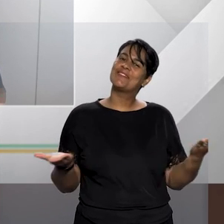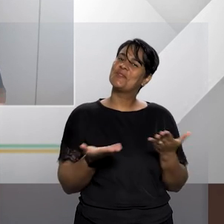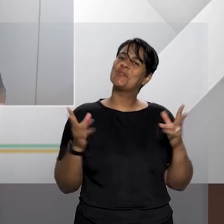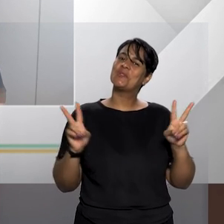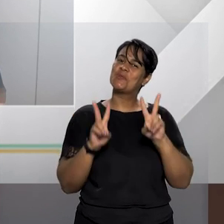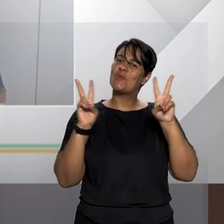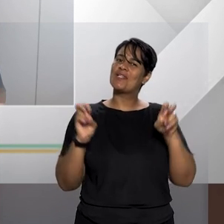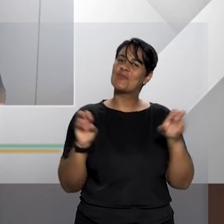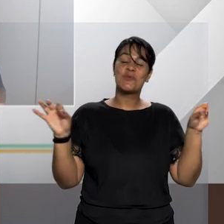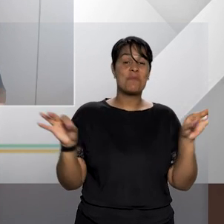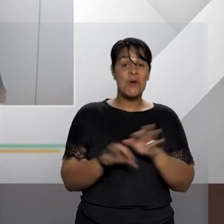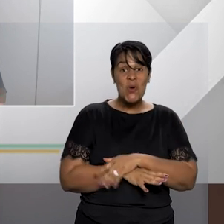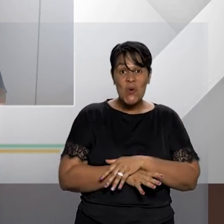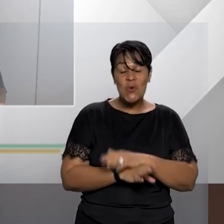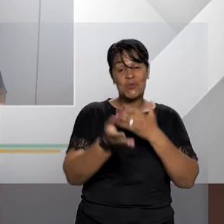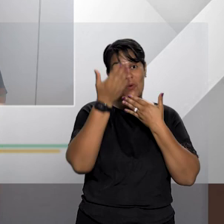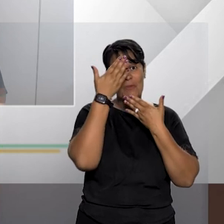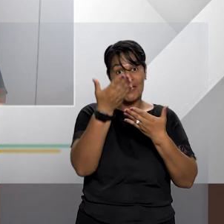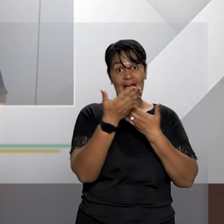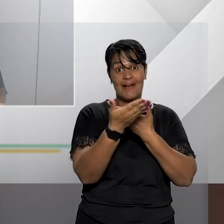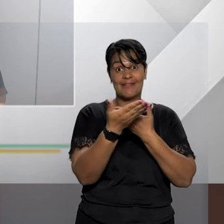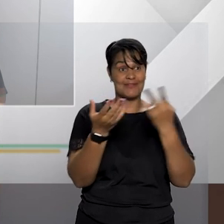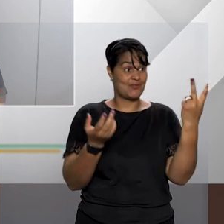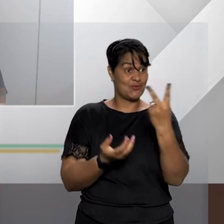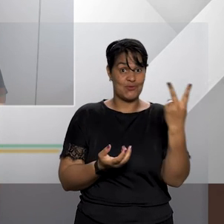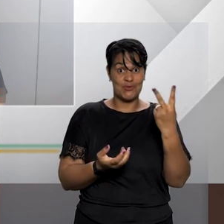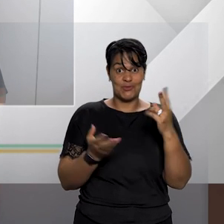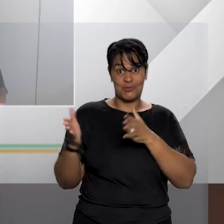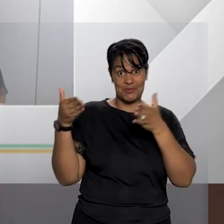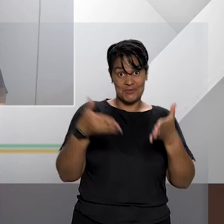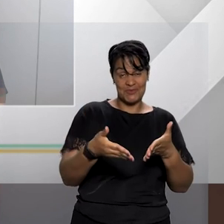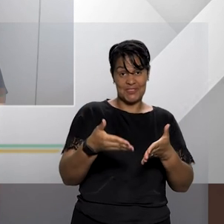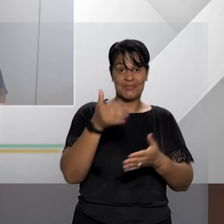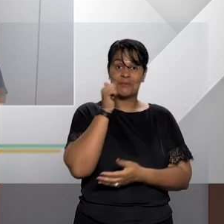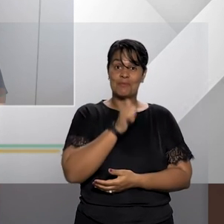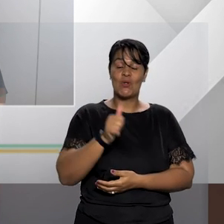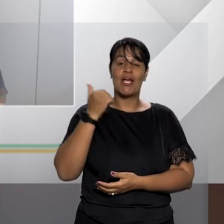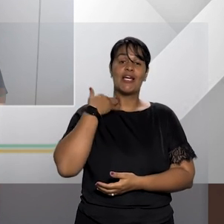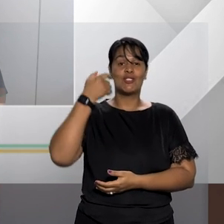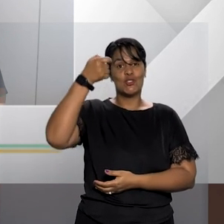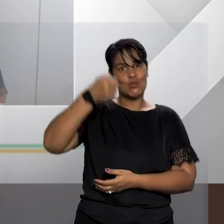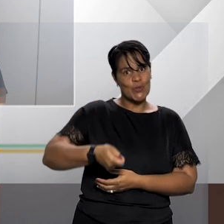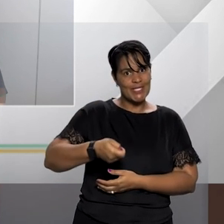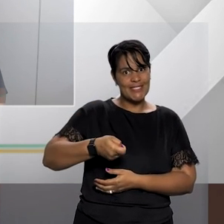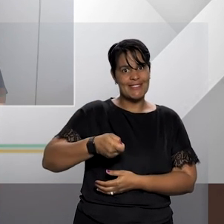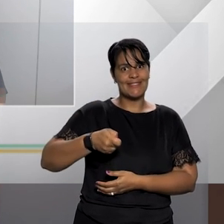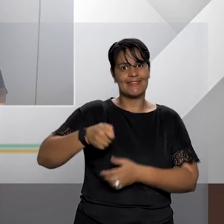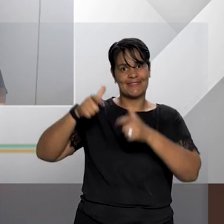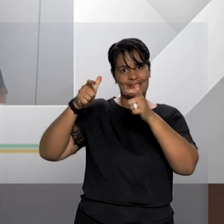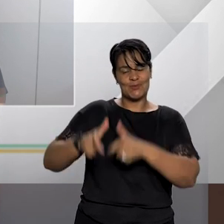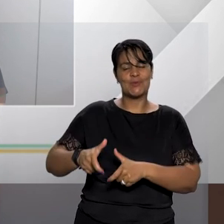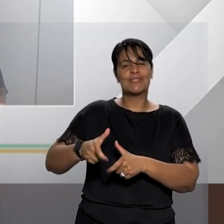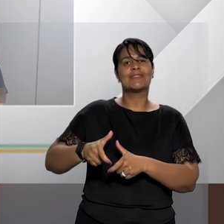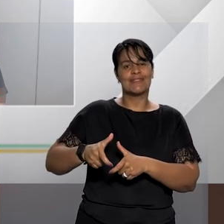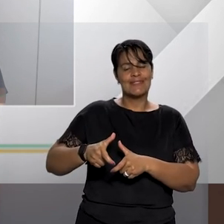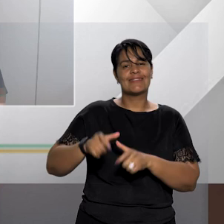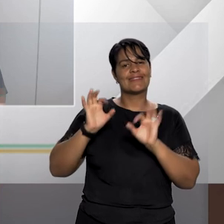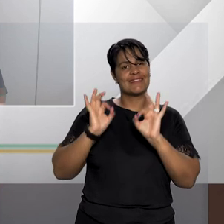hoje eu agradeço a participação e a disponibilidade da juíza de direito do Tribunal de Justiça de Mato Grosso Amine Haddad